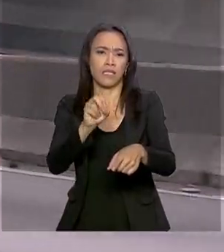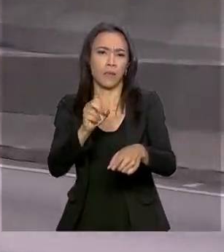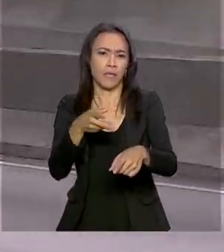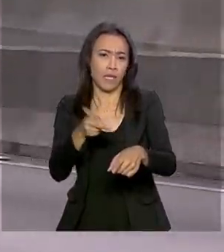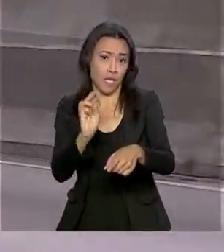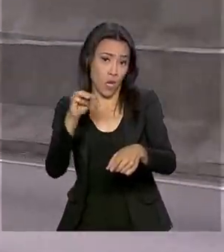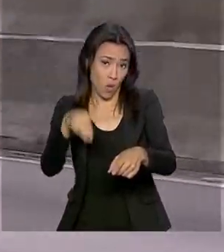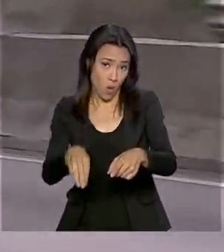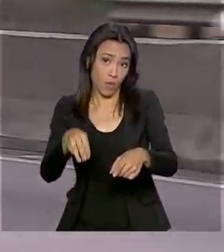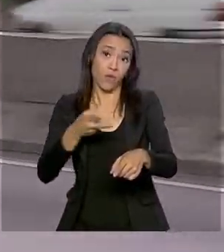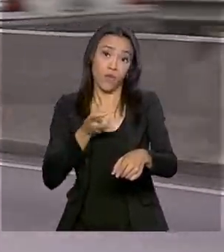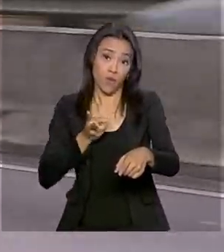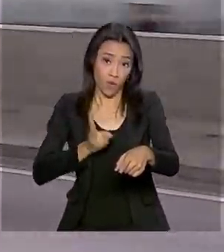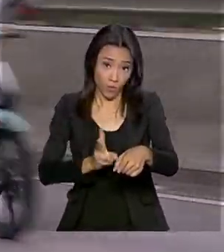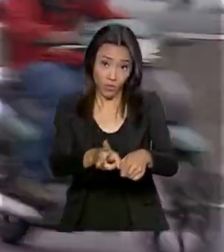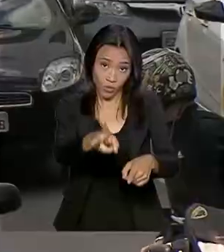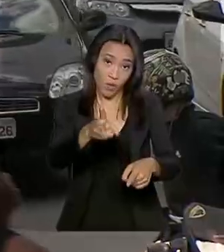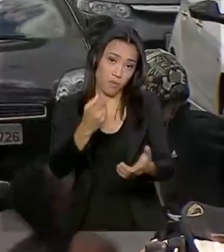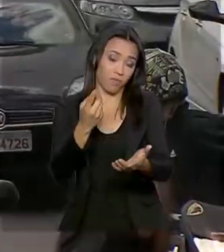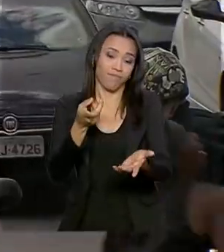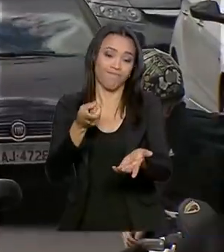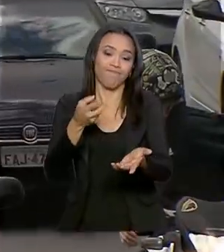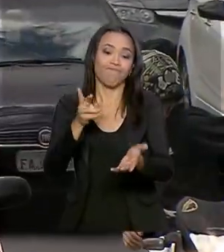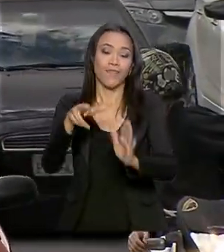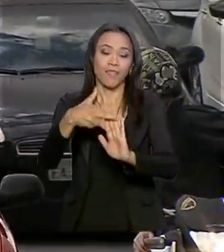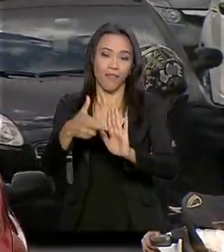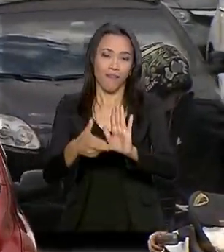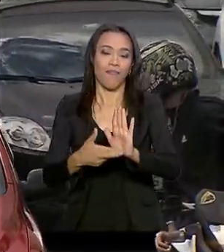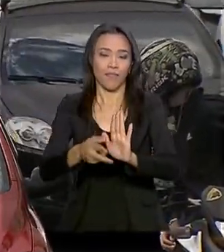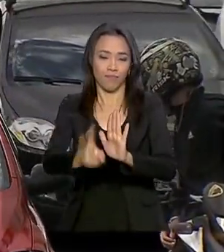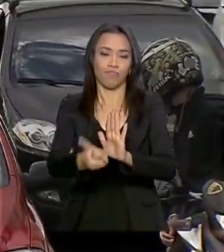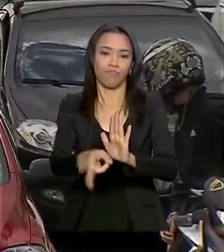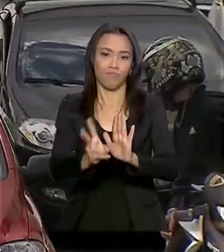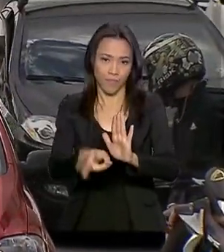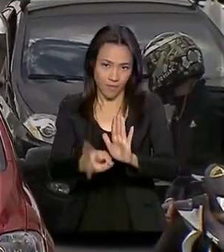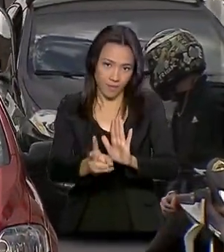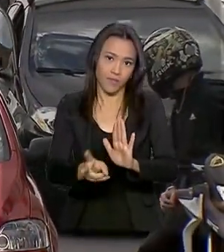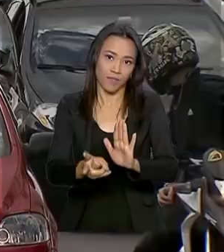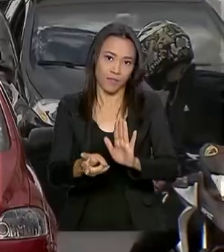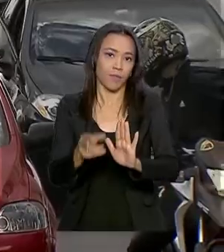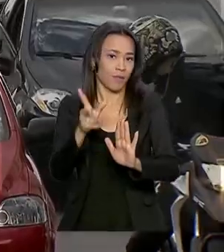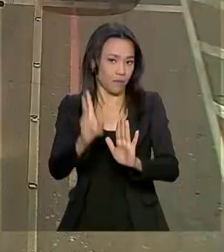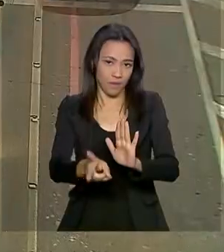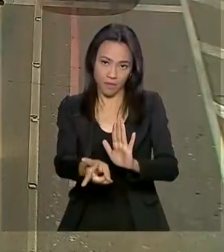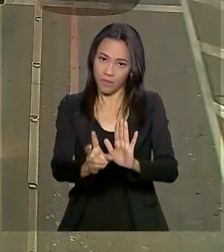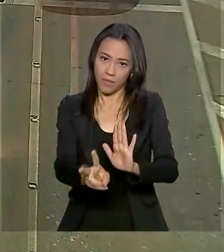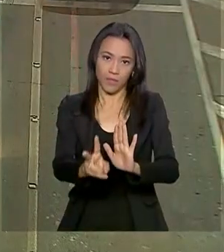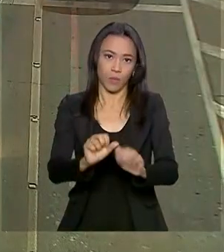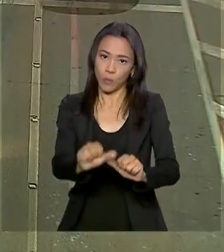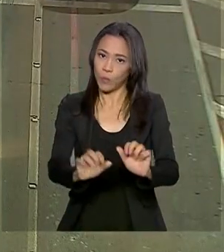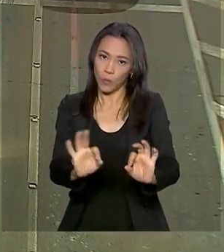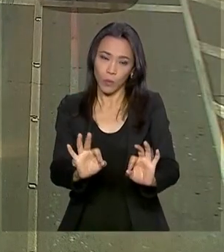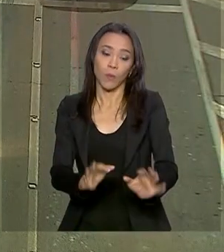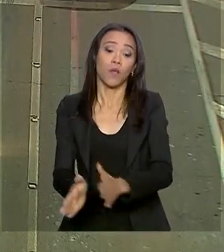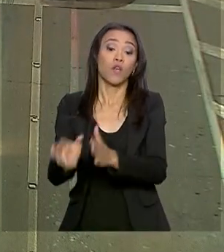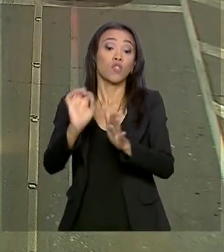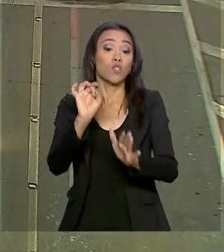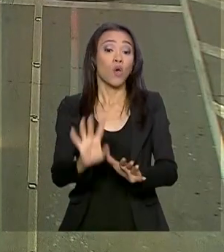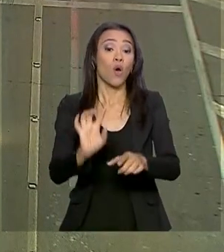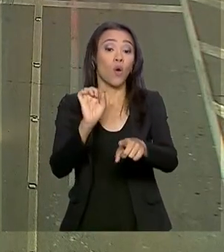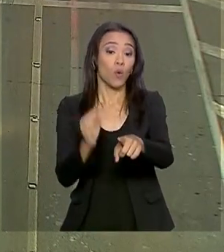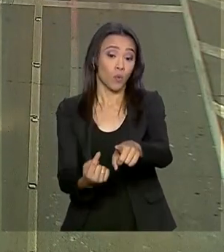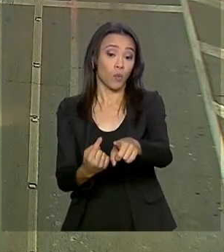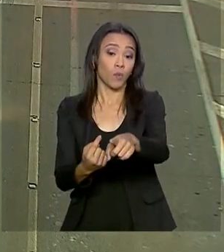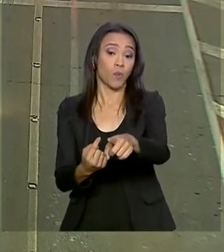por hora continua a exigência das 20 horas-aula, da regra anterior. Mas apenas uma delas